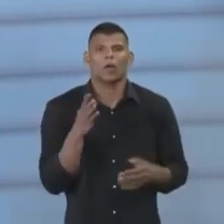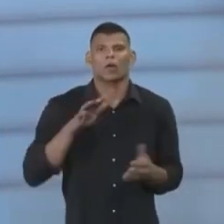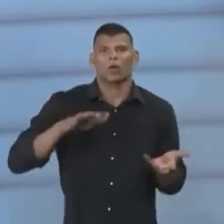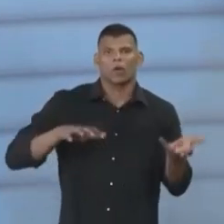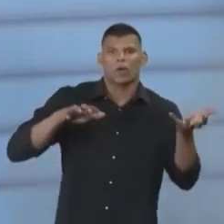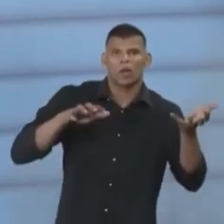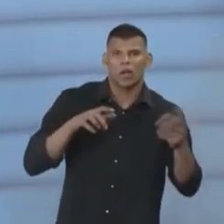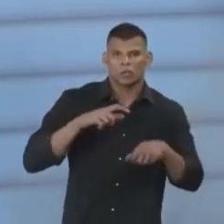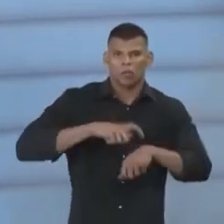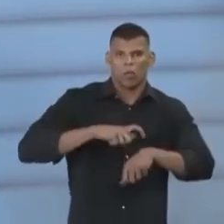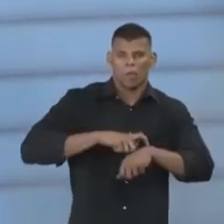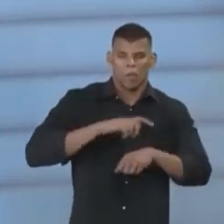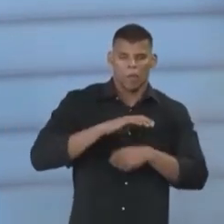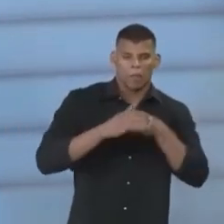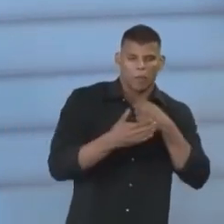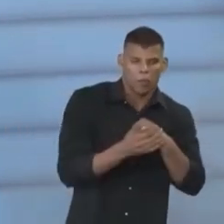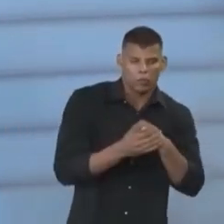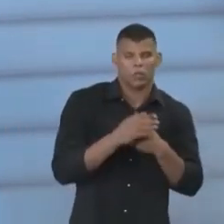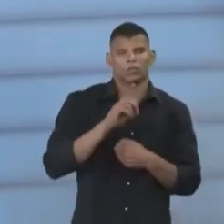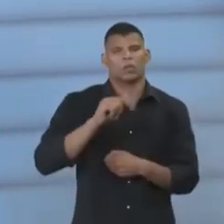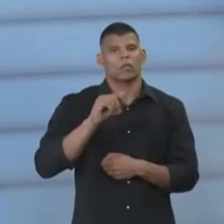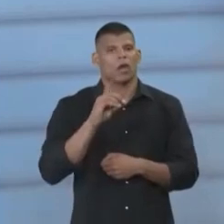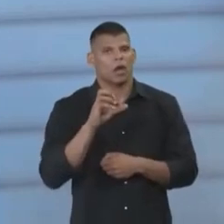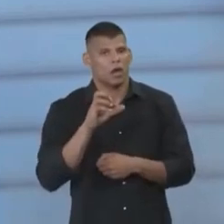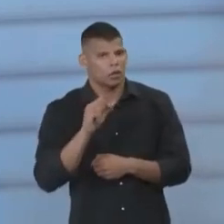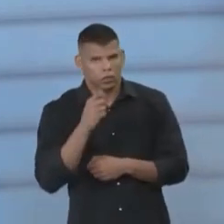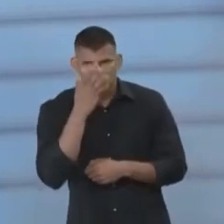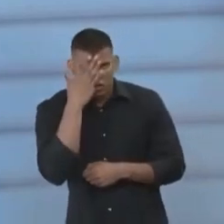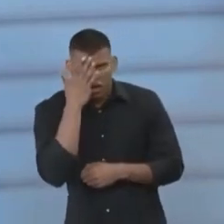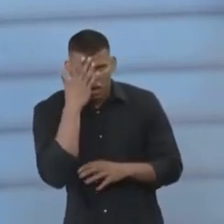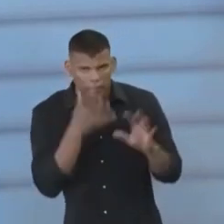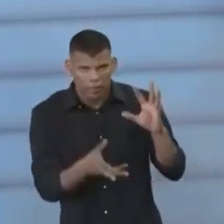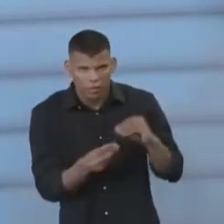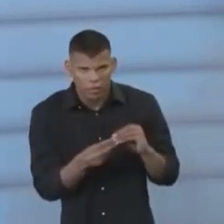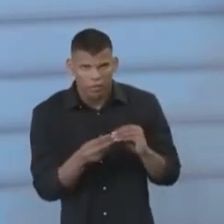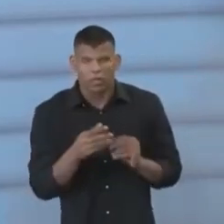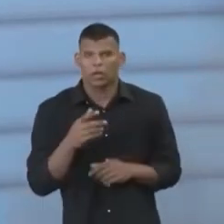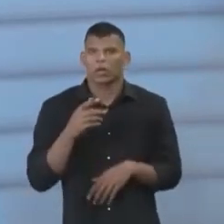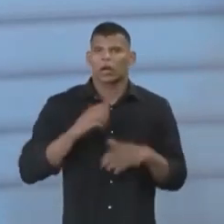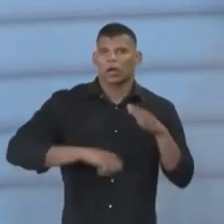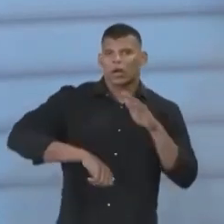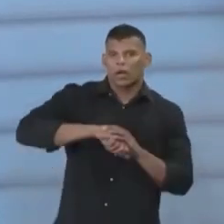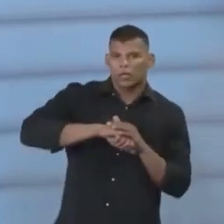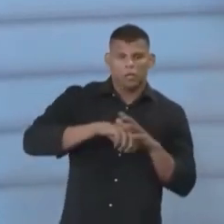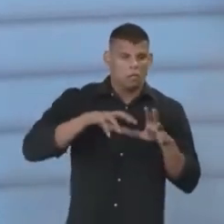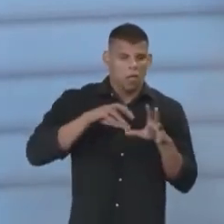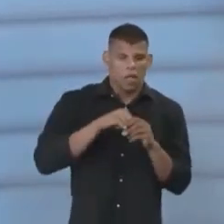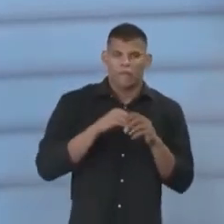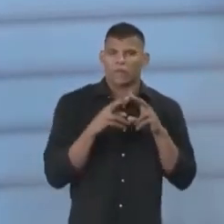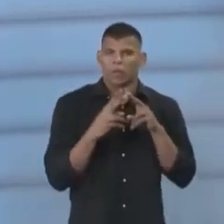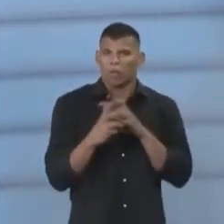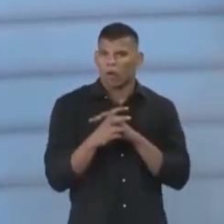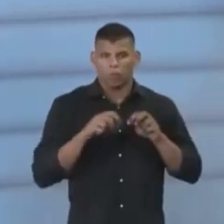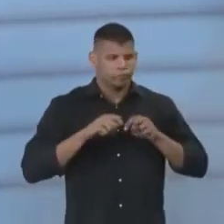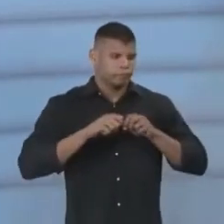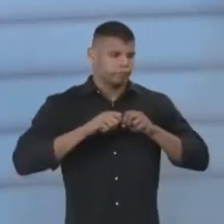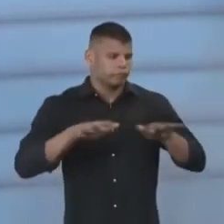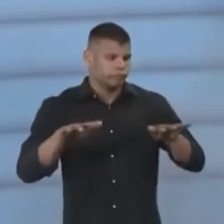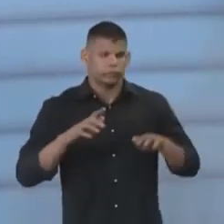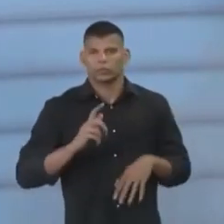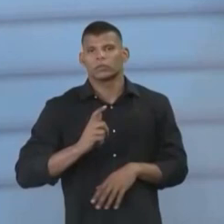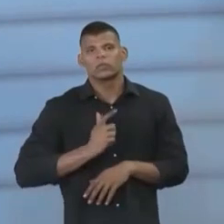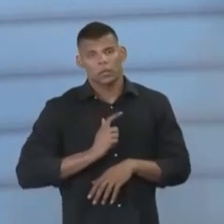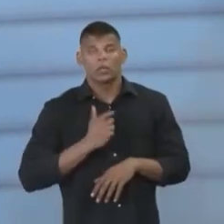Eu sei que o crime cibernético, ele é um crime que só ganha espaço. Mas